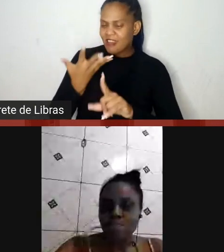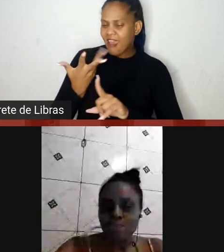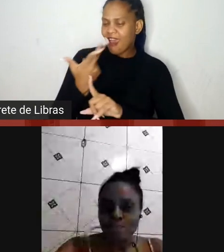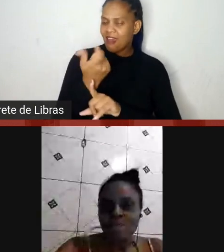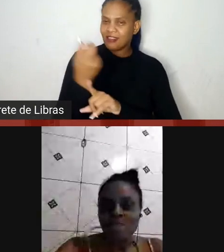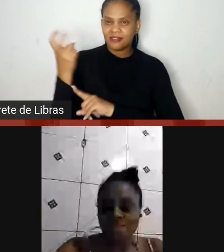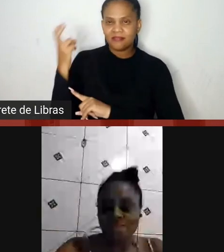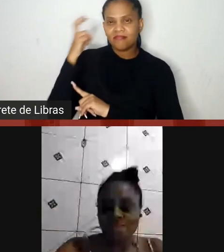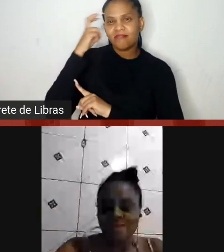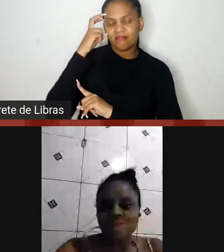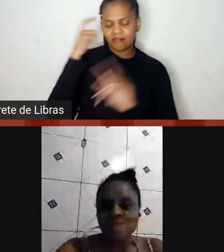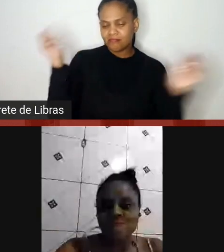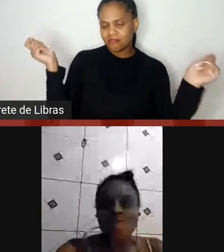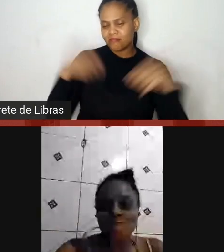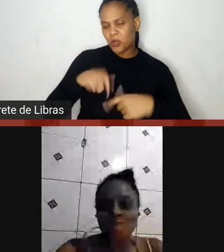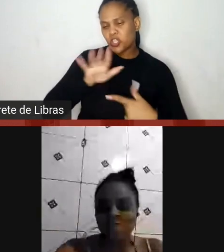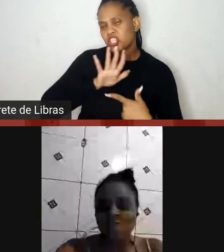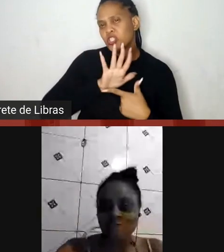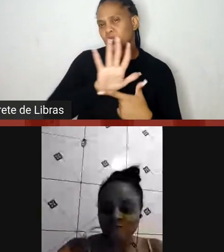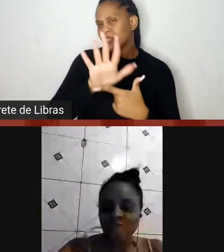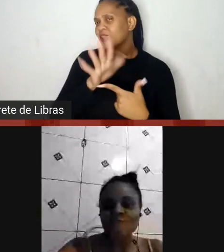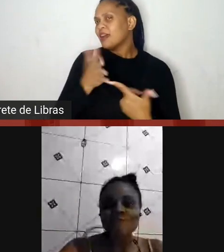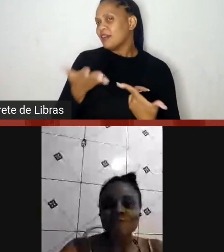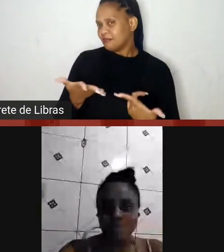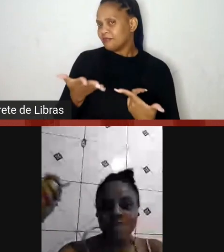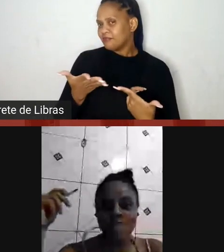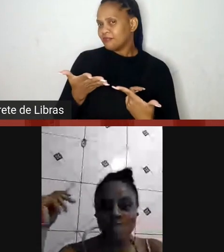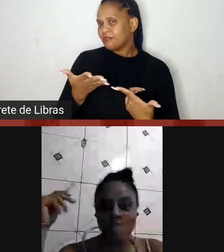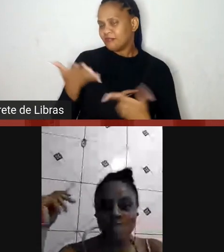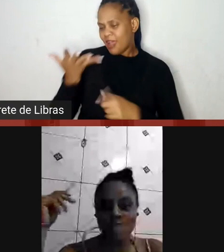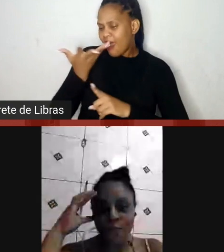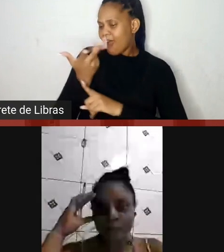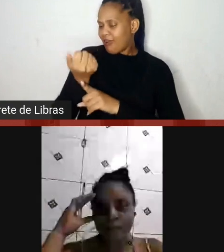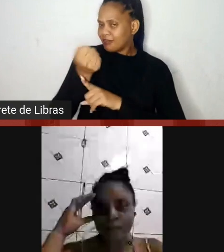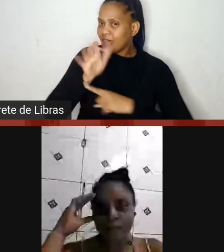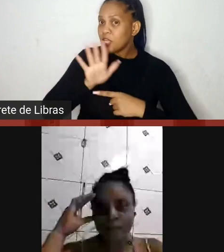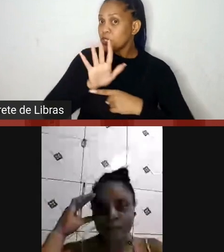ela pode ajudar muito, ela ajuda, foi ela que me ajudou,